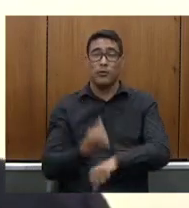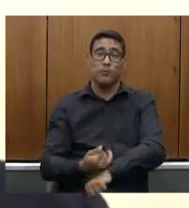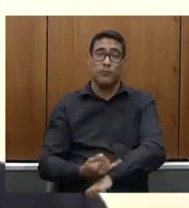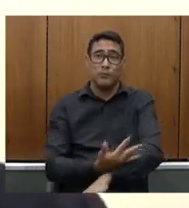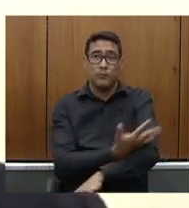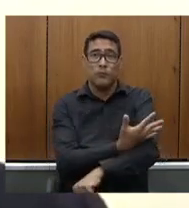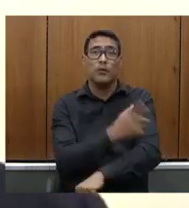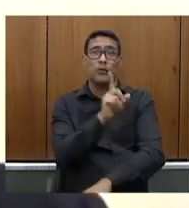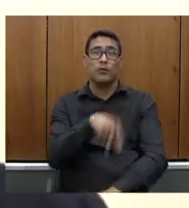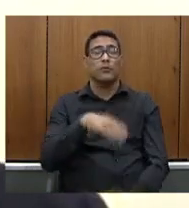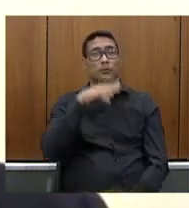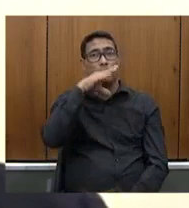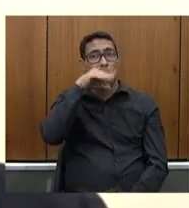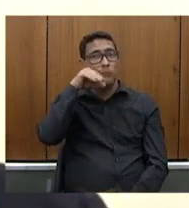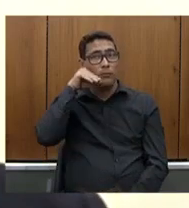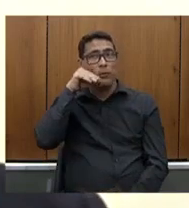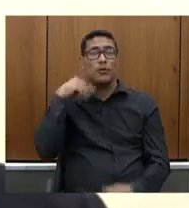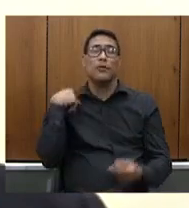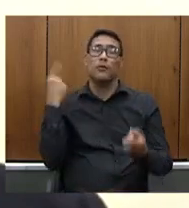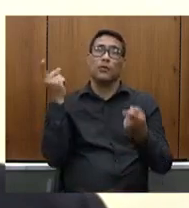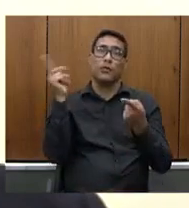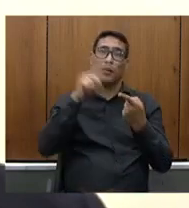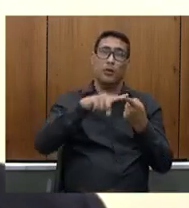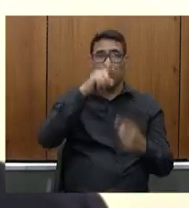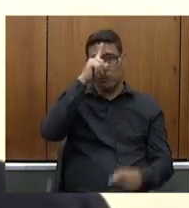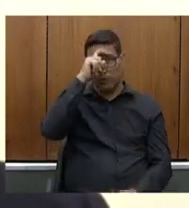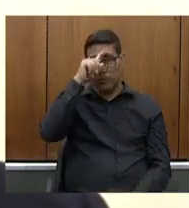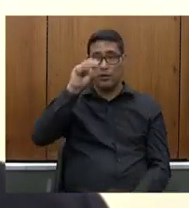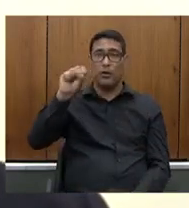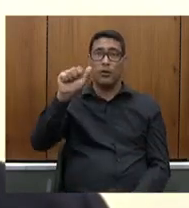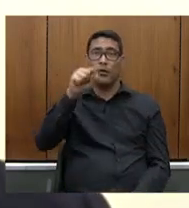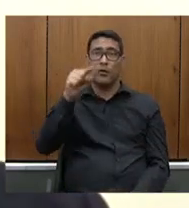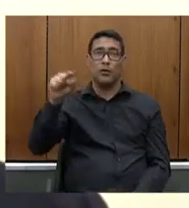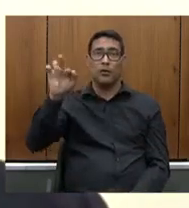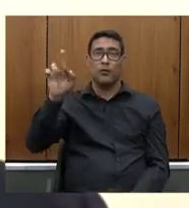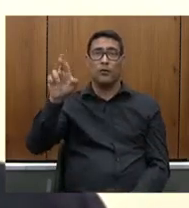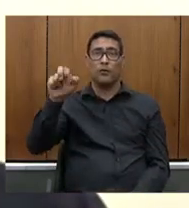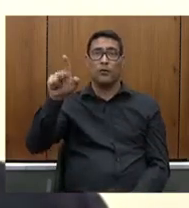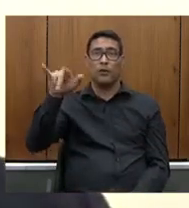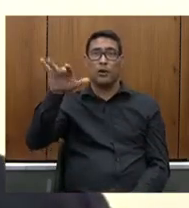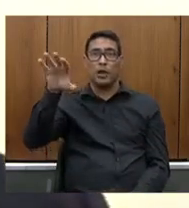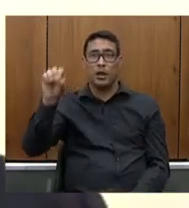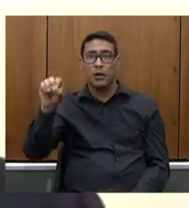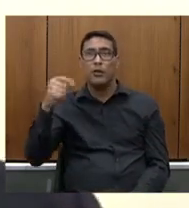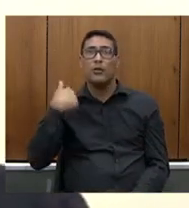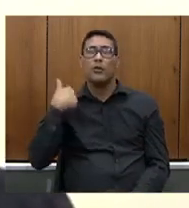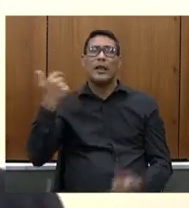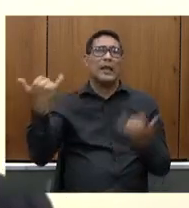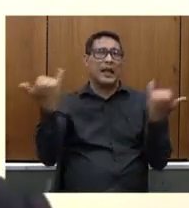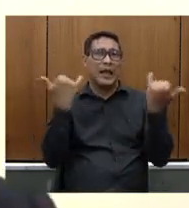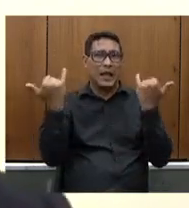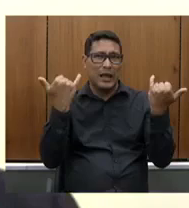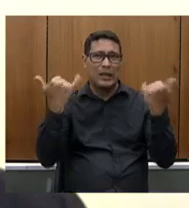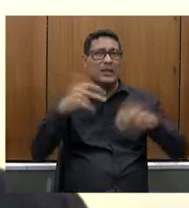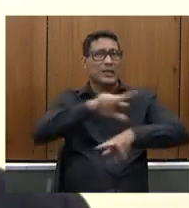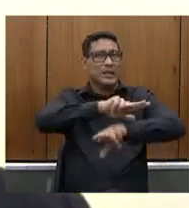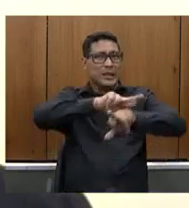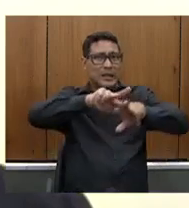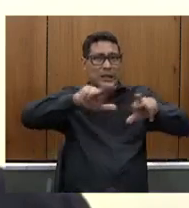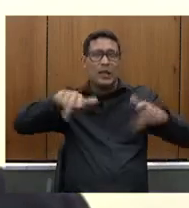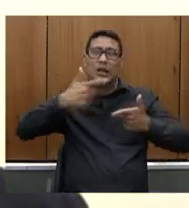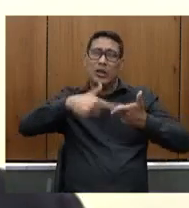servidores do hospital São Francisco da unidade Santa Lúcia relatando os mais diversos problemas que eles têm